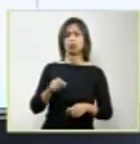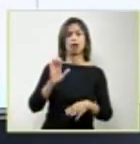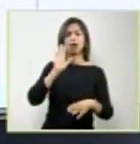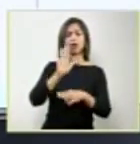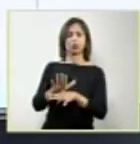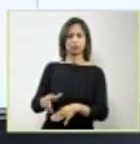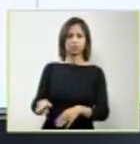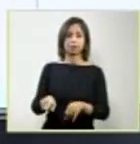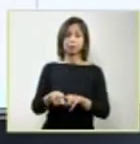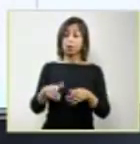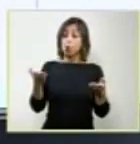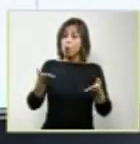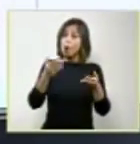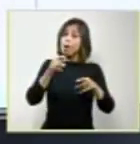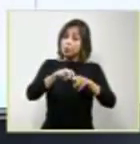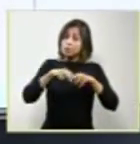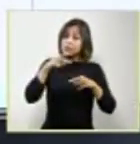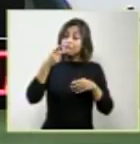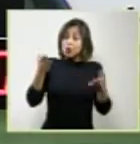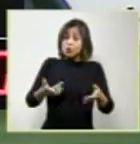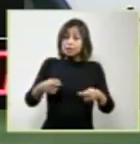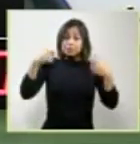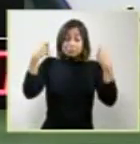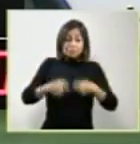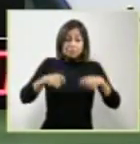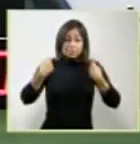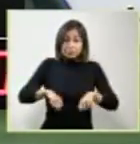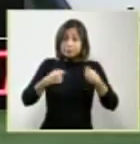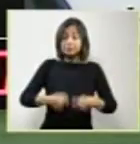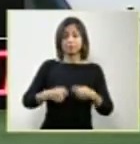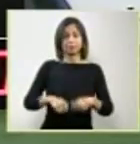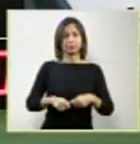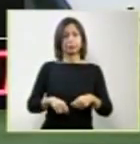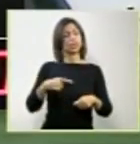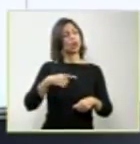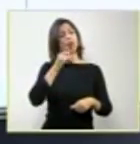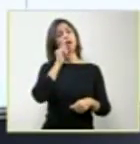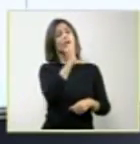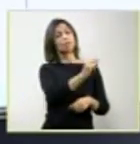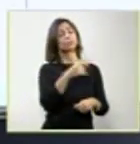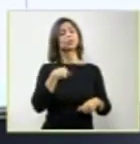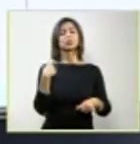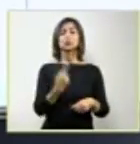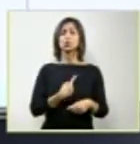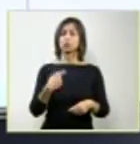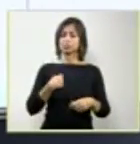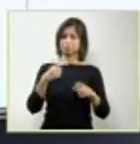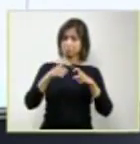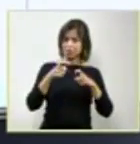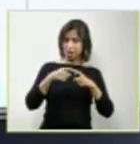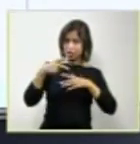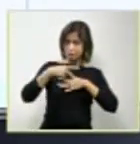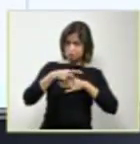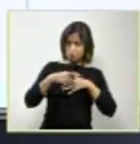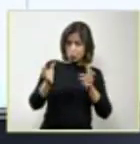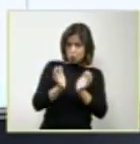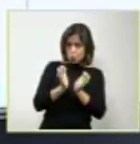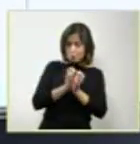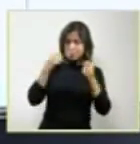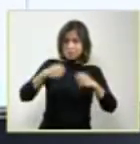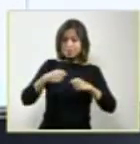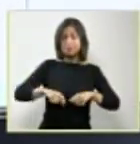necessidade, nós, como eu já falei, nós estamos reféns e precisamos de uma decisão definitiva com o